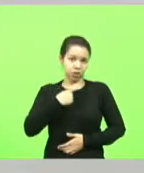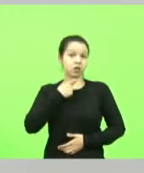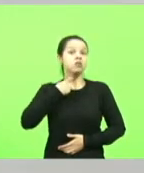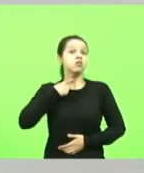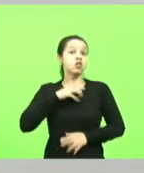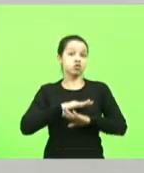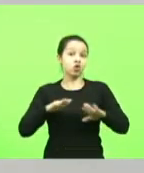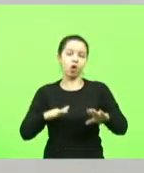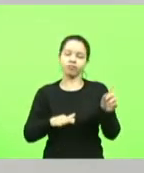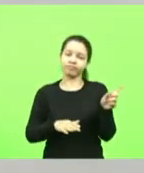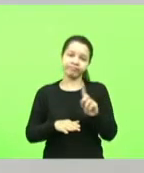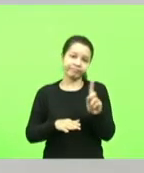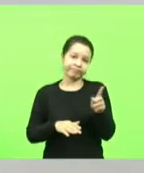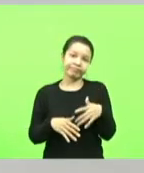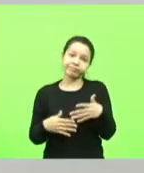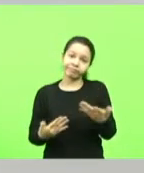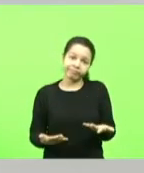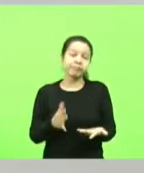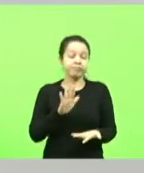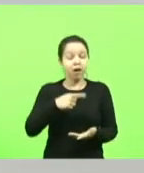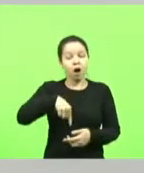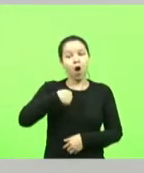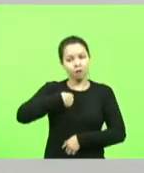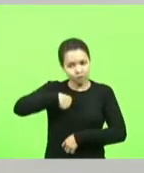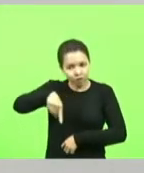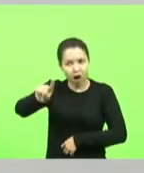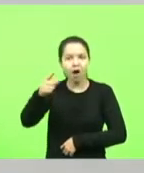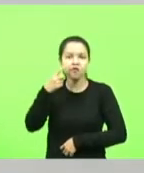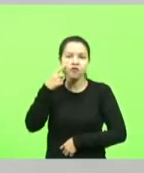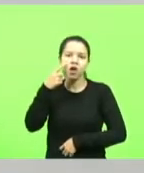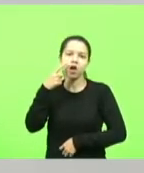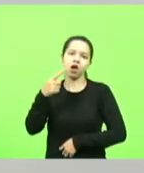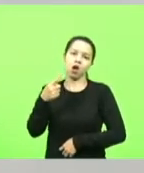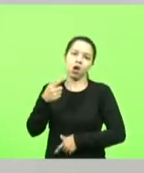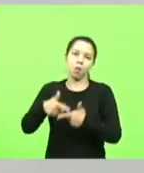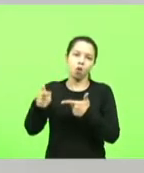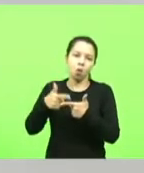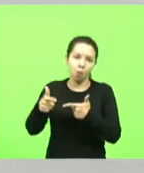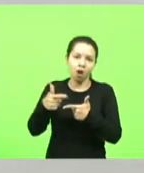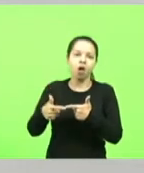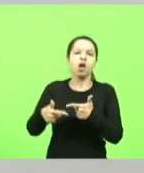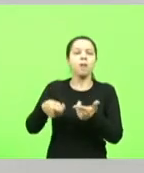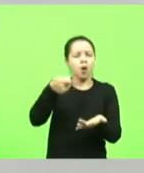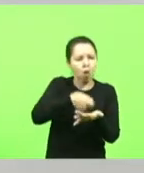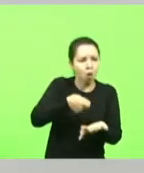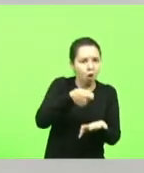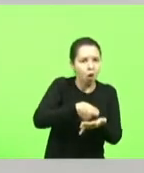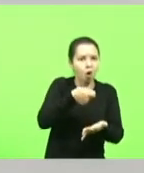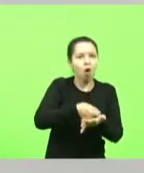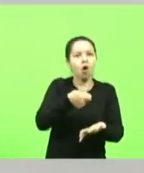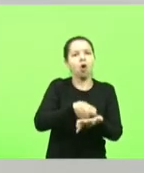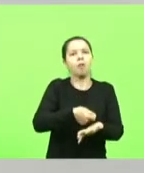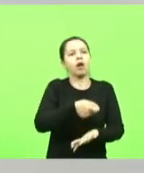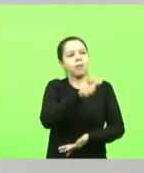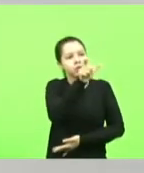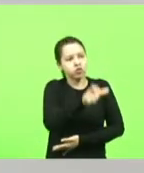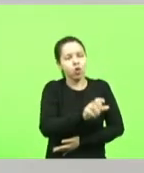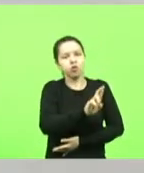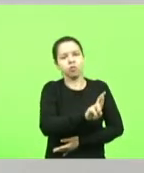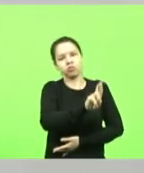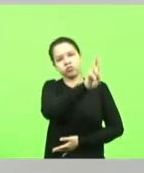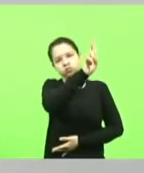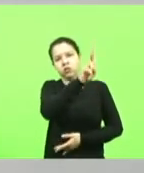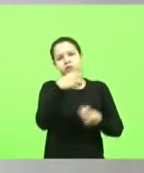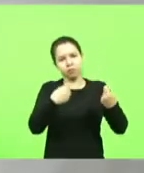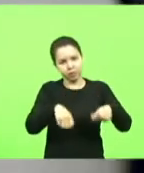nós vamos lá ver o problema e passar a frente e cobrar de quem deveria resolver essa